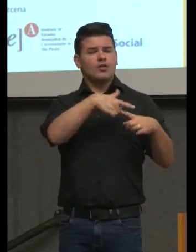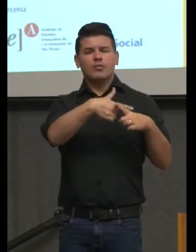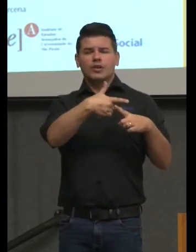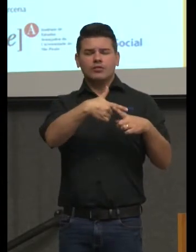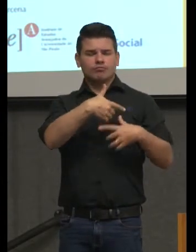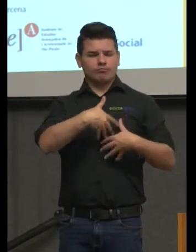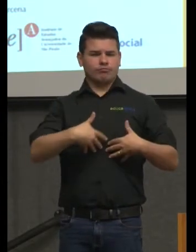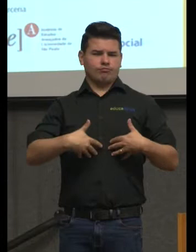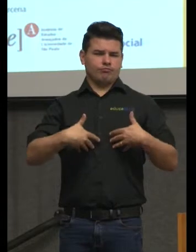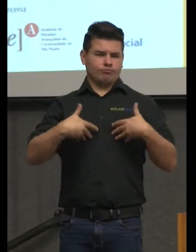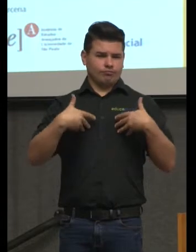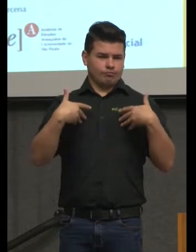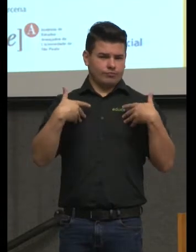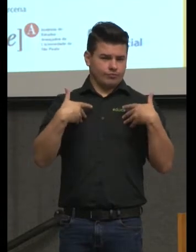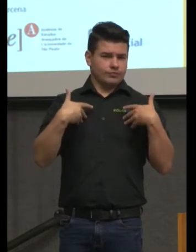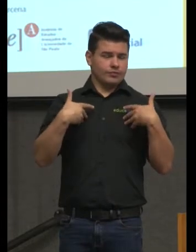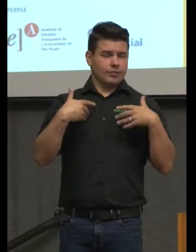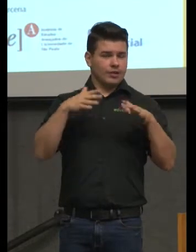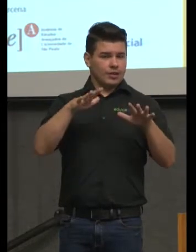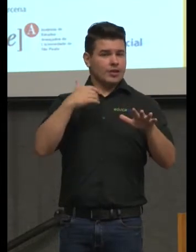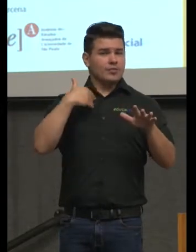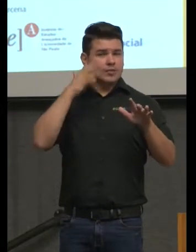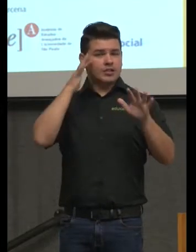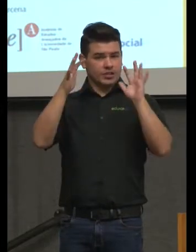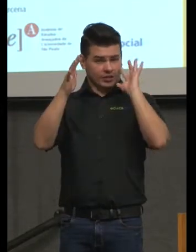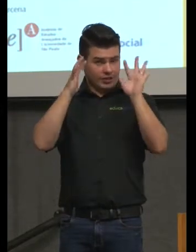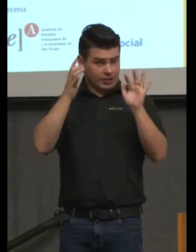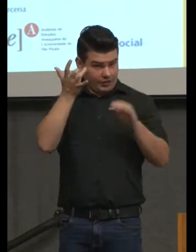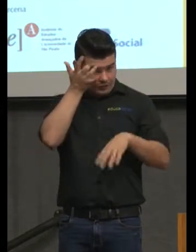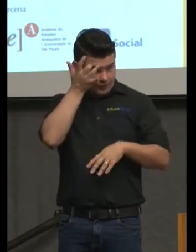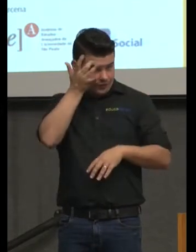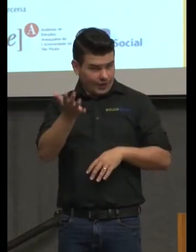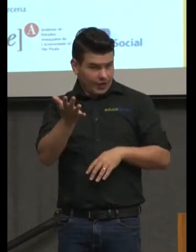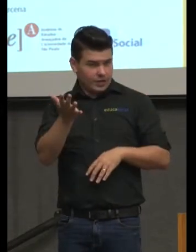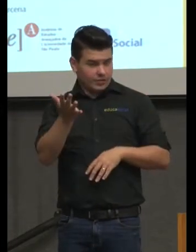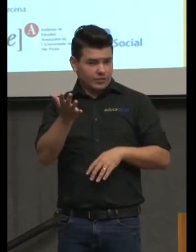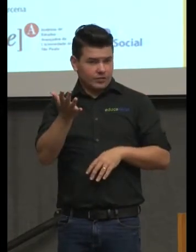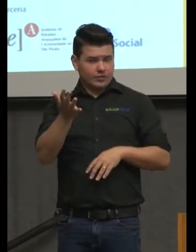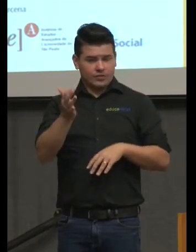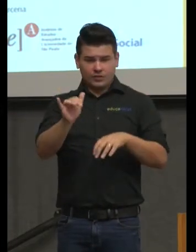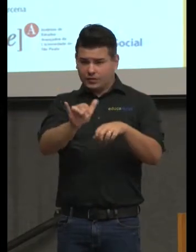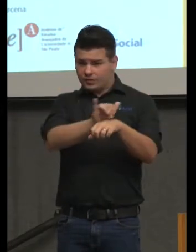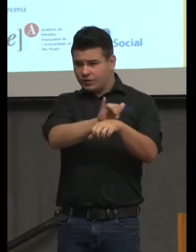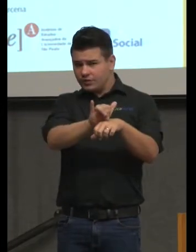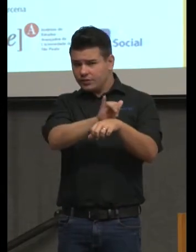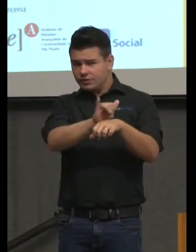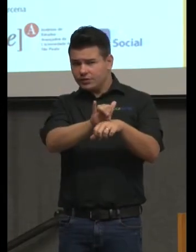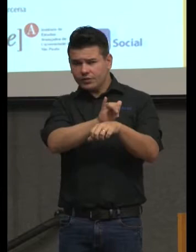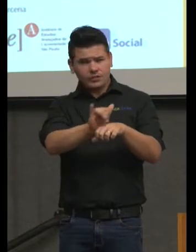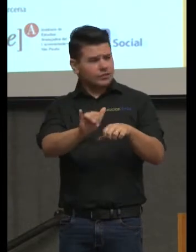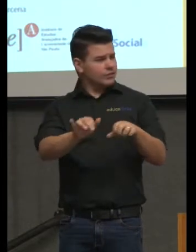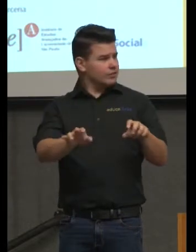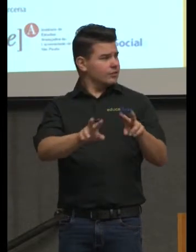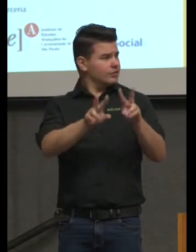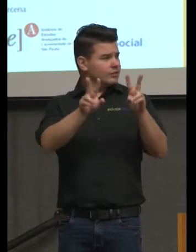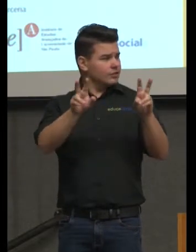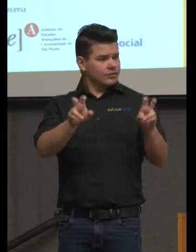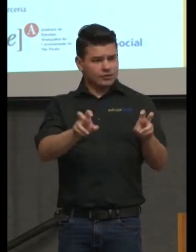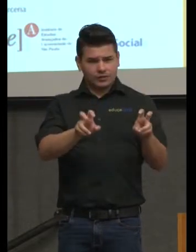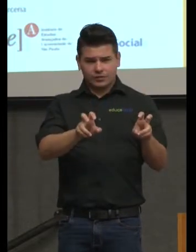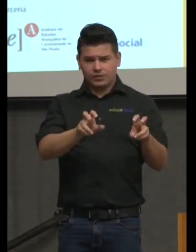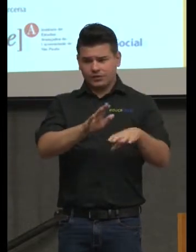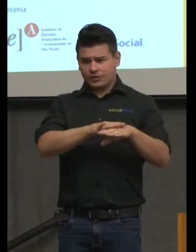fácil, entre aspas, pensar abstratamente, mas não está lidando com quem faz o serviço.